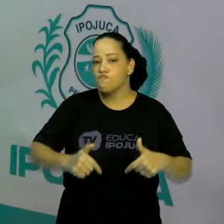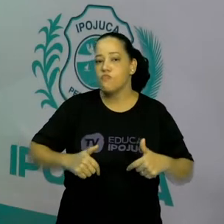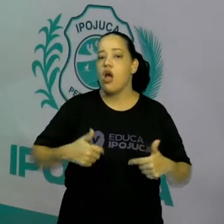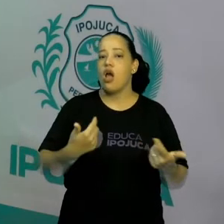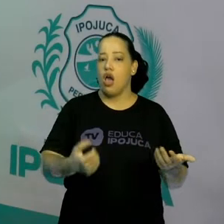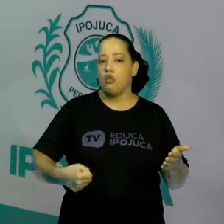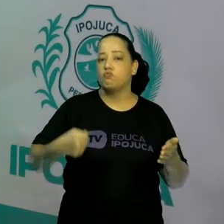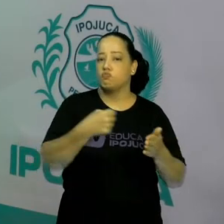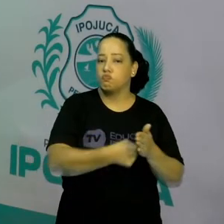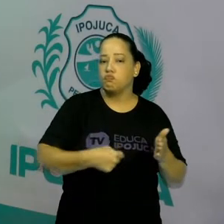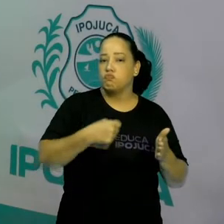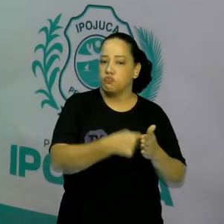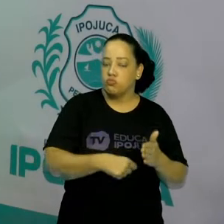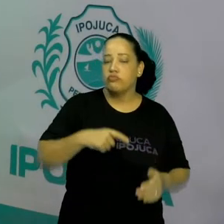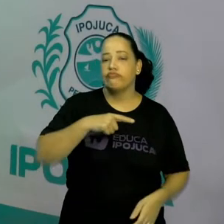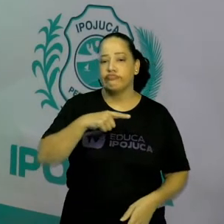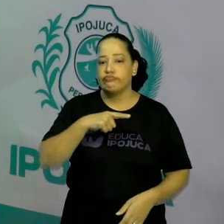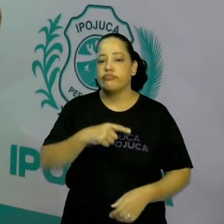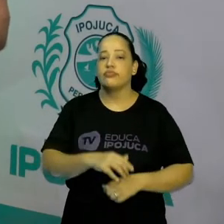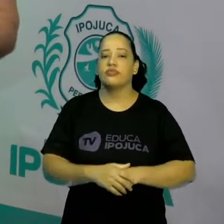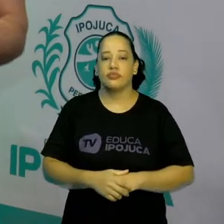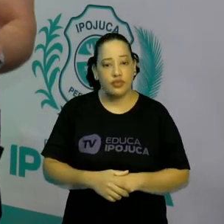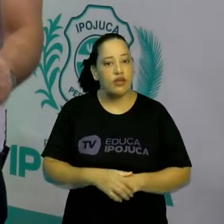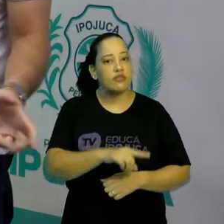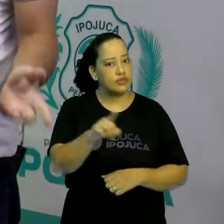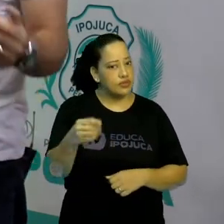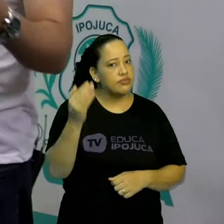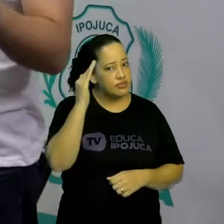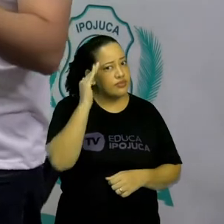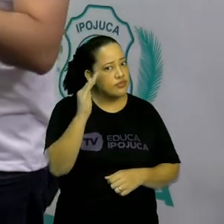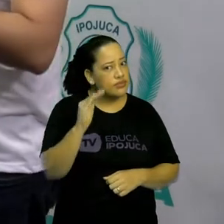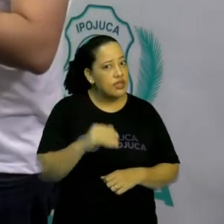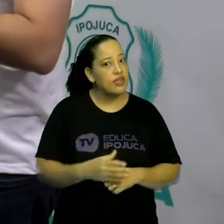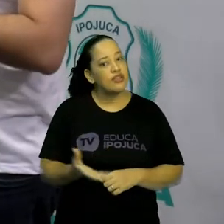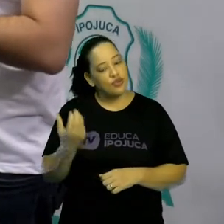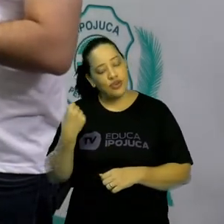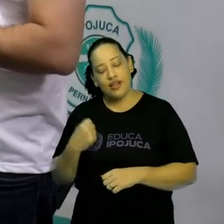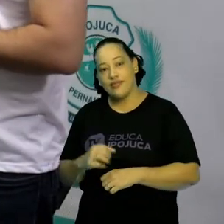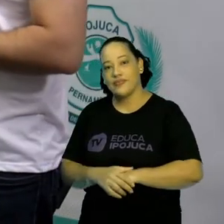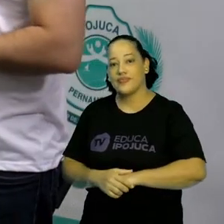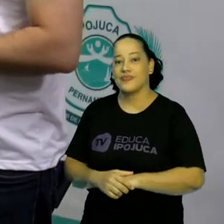presente. Ok, pessoal? Estão precisando acompanhar? Vamos lá, então.